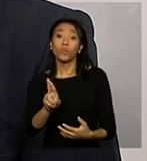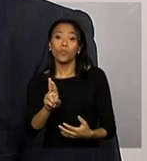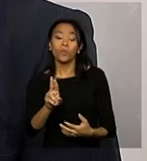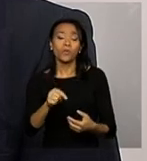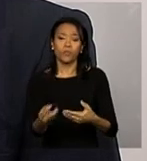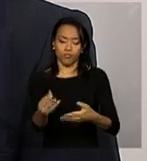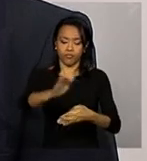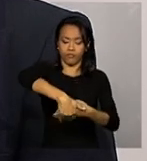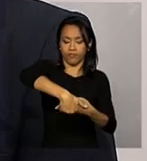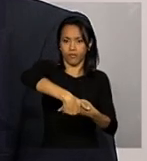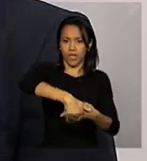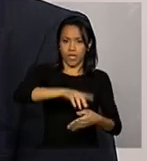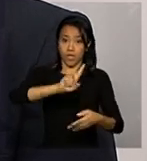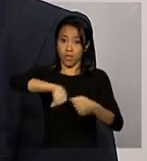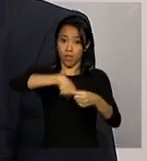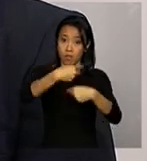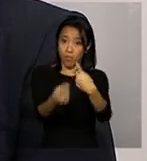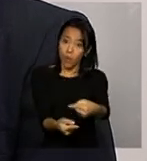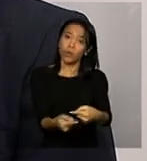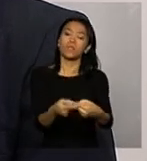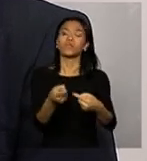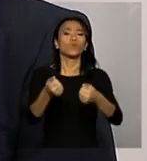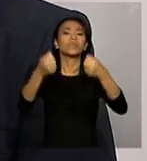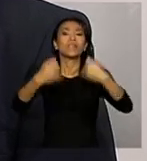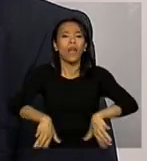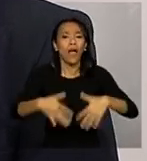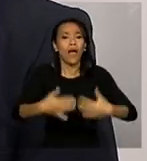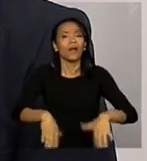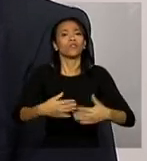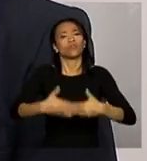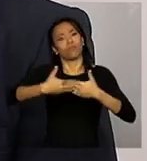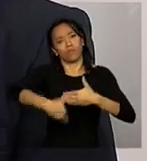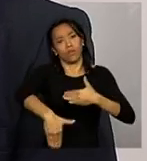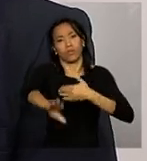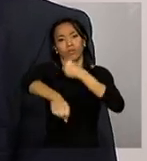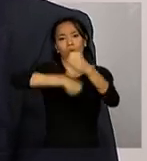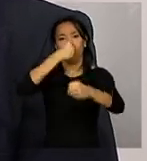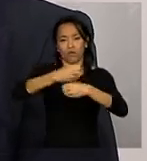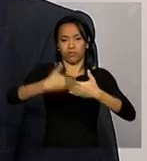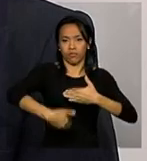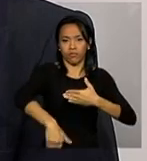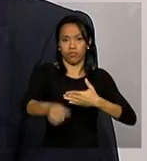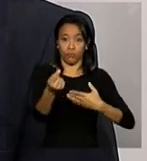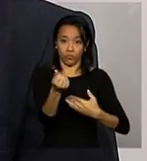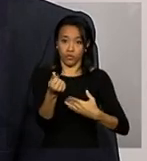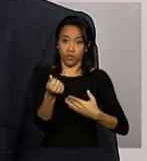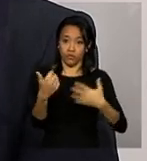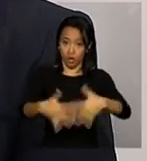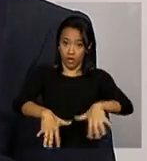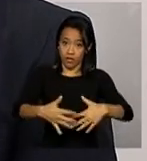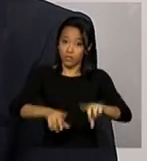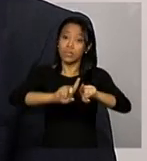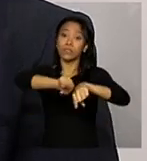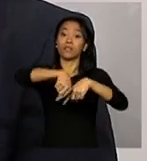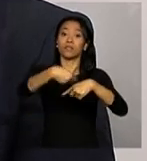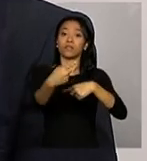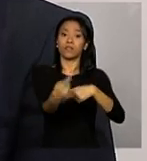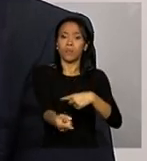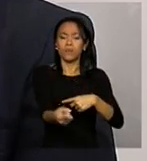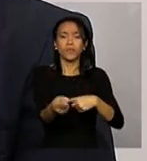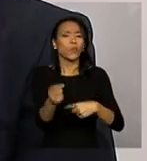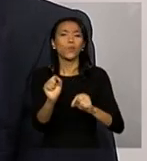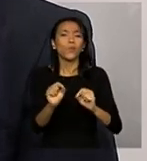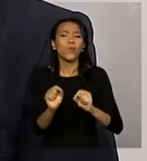vai colocar os valores efetivamente gastos no exercício nessa lógica ele vai colocar o que realmente